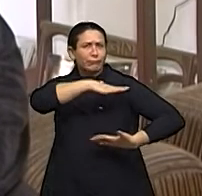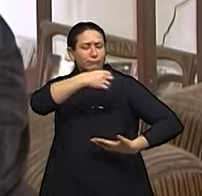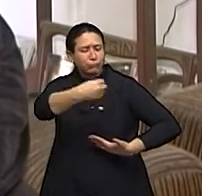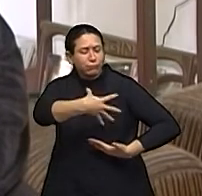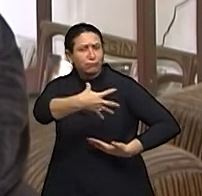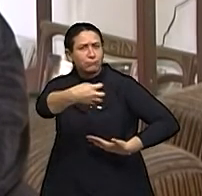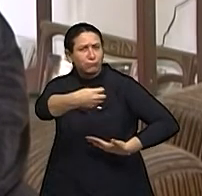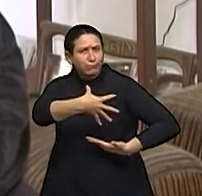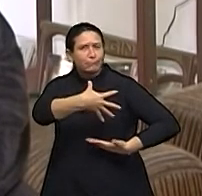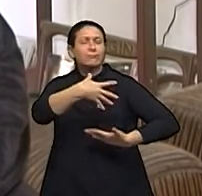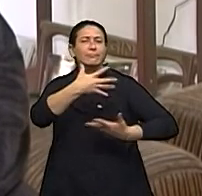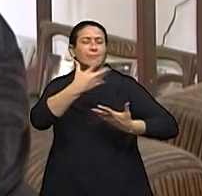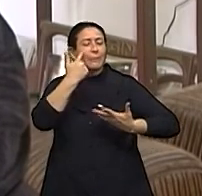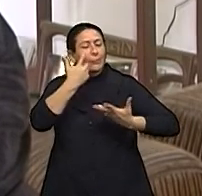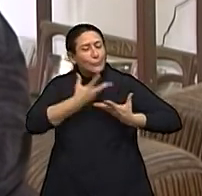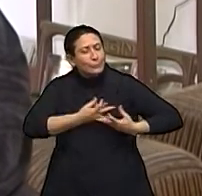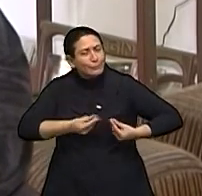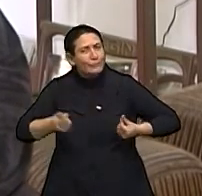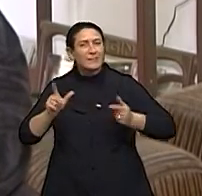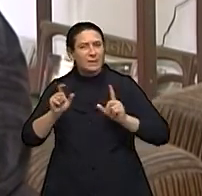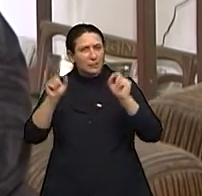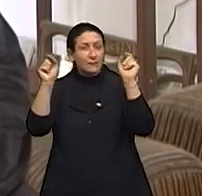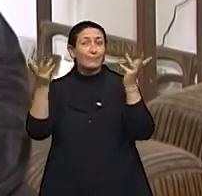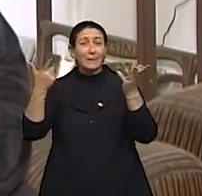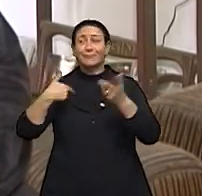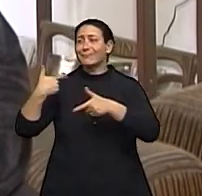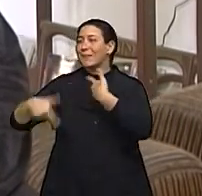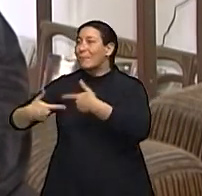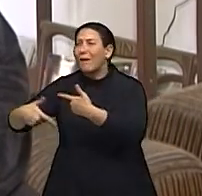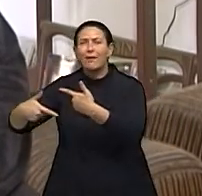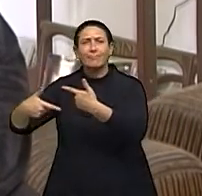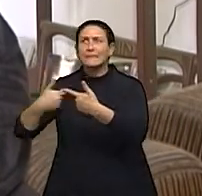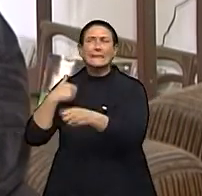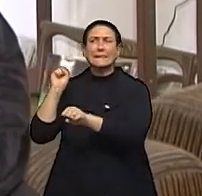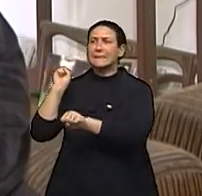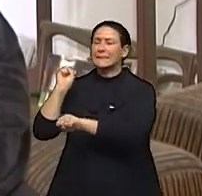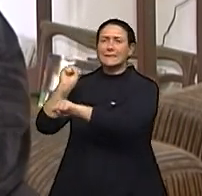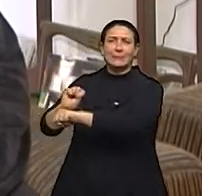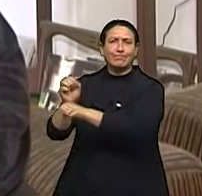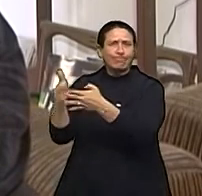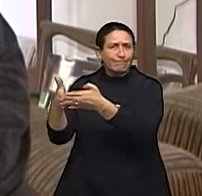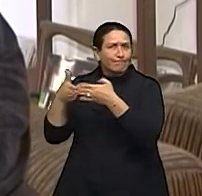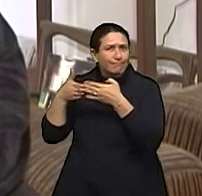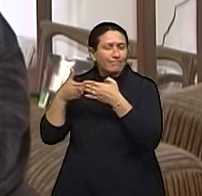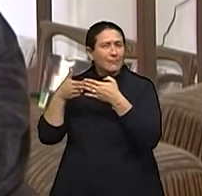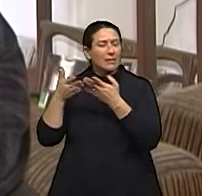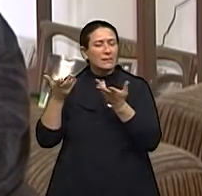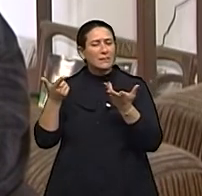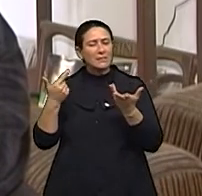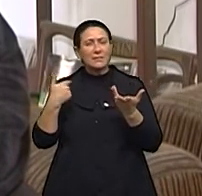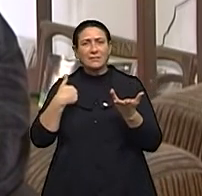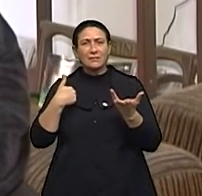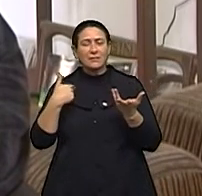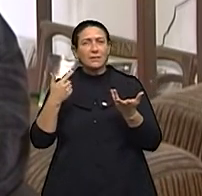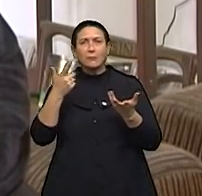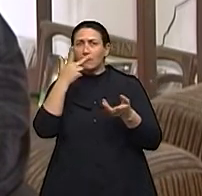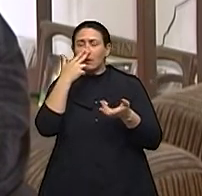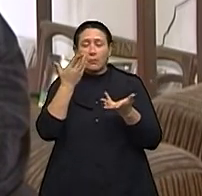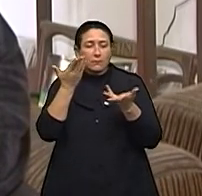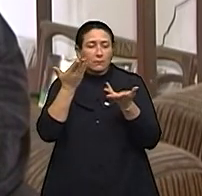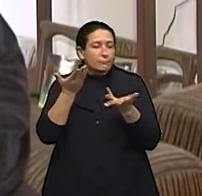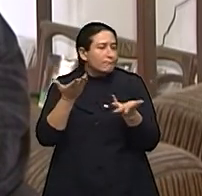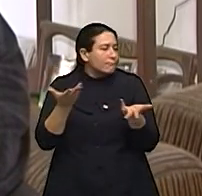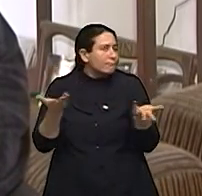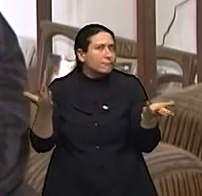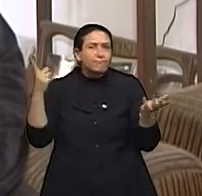porque aí tu está trabalhando, tem que parar com tudo, tem que, né? Dá a sensação, assim, que tu abre um buraco e tu está